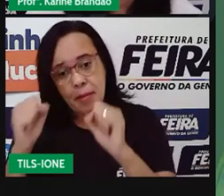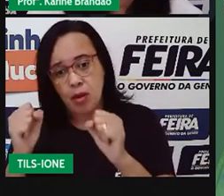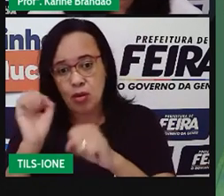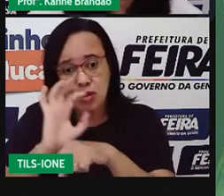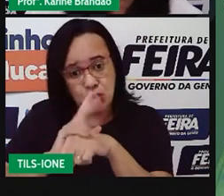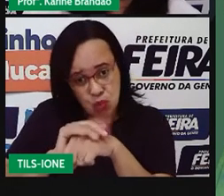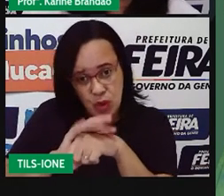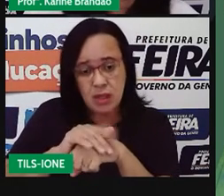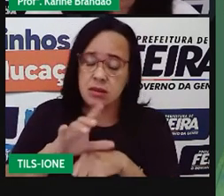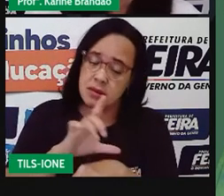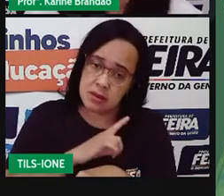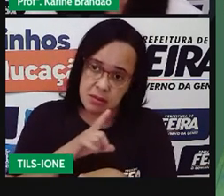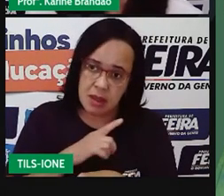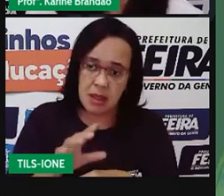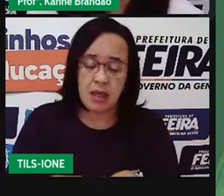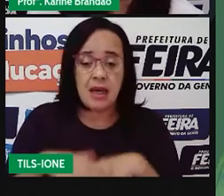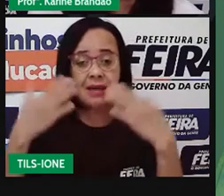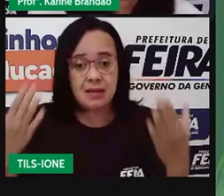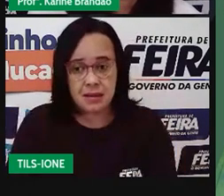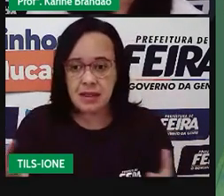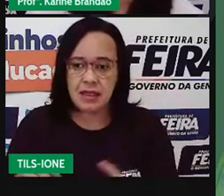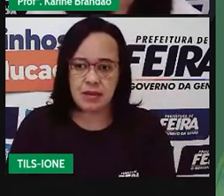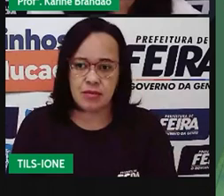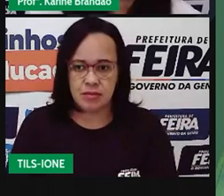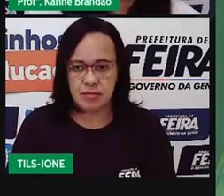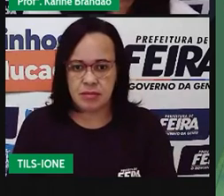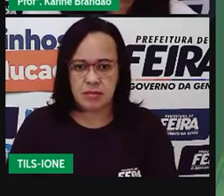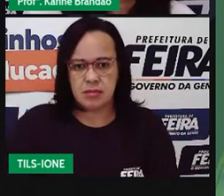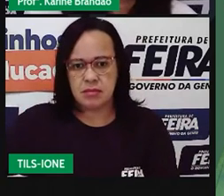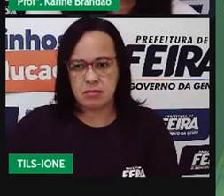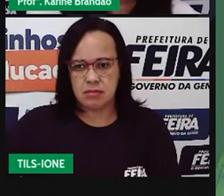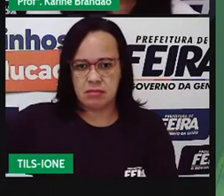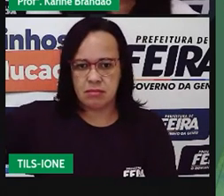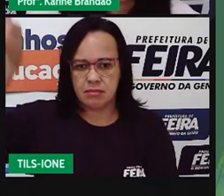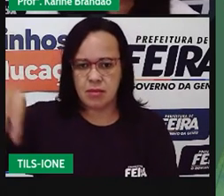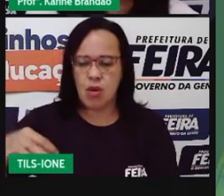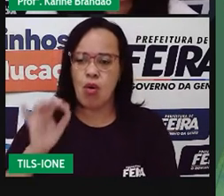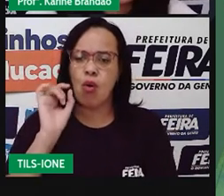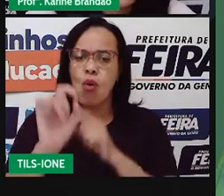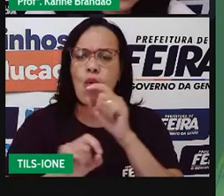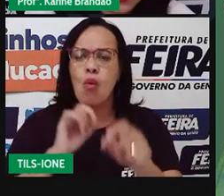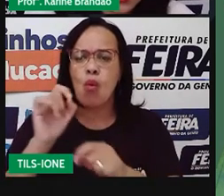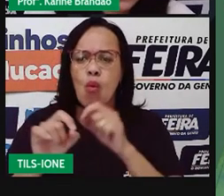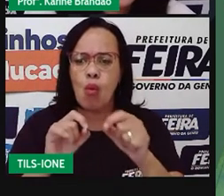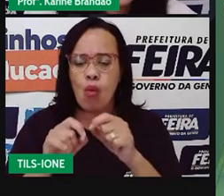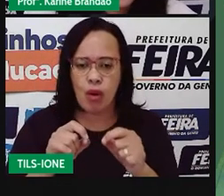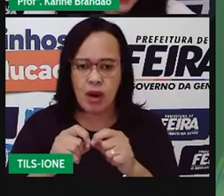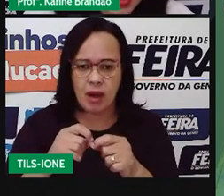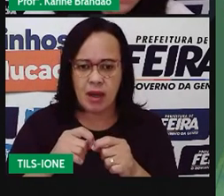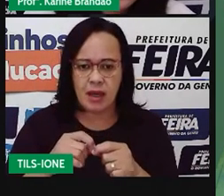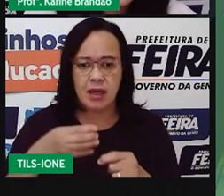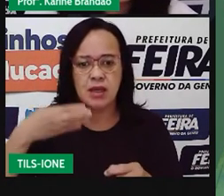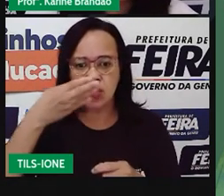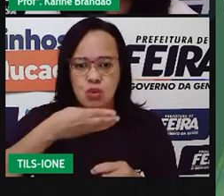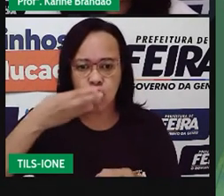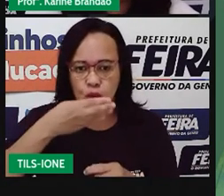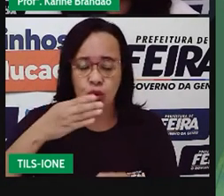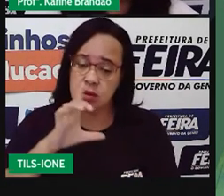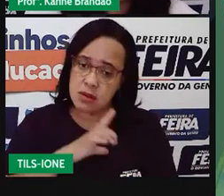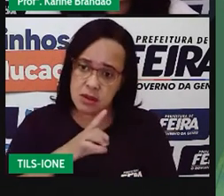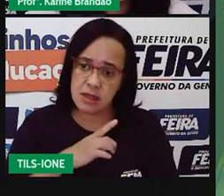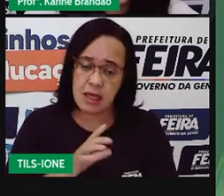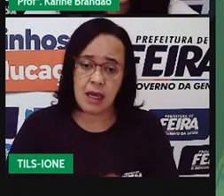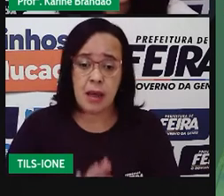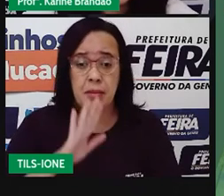também têm parasitas. Só que, nesse caso, essas abelhas, elas estão sendo parasitadas por alguns fungos. Tá? Então,